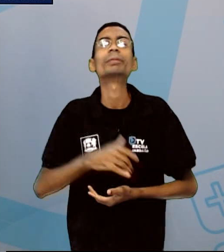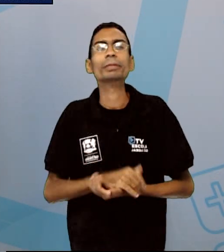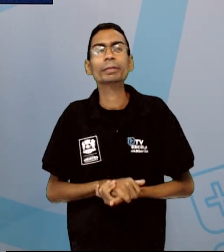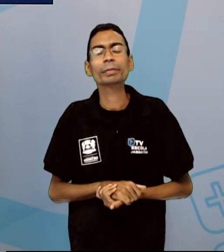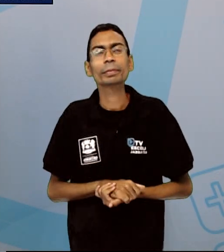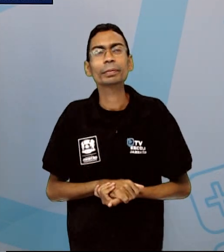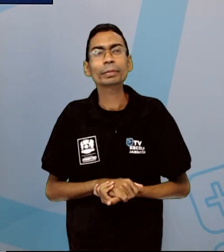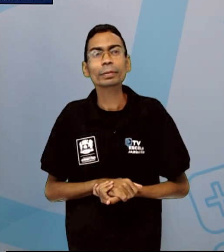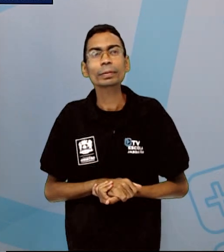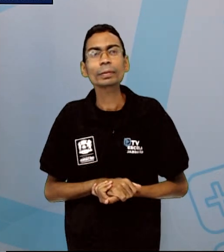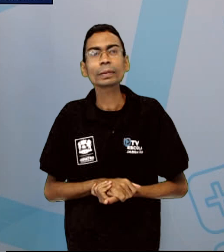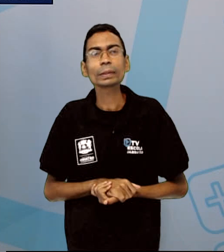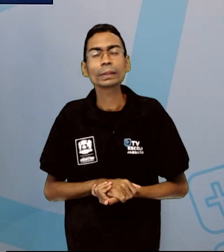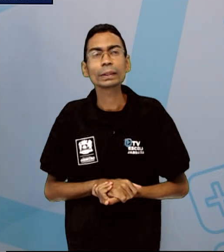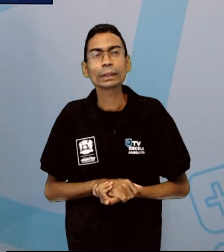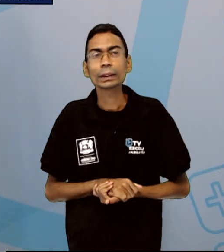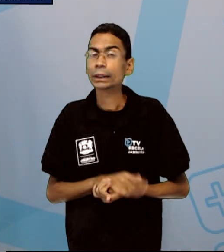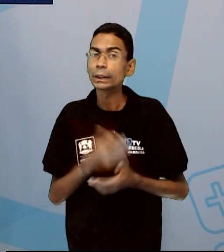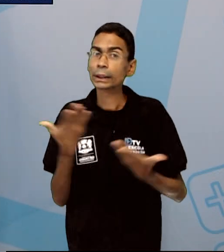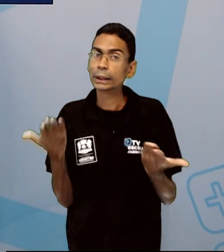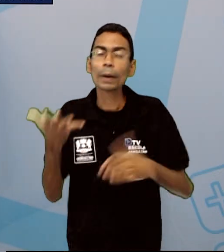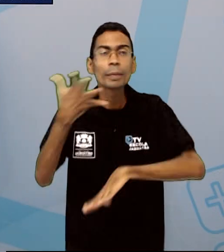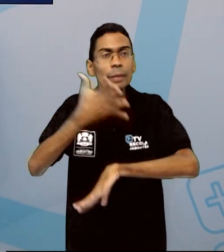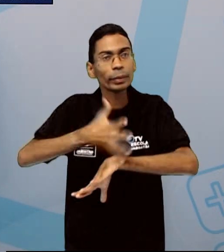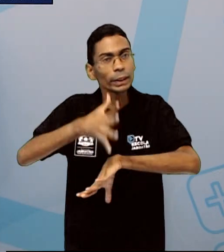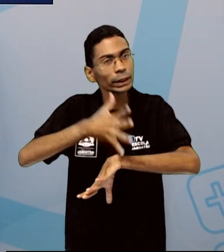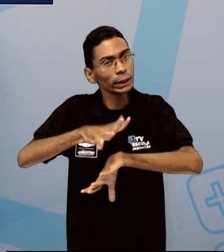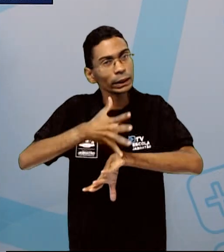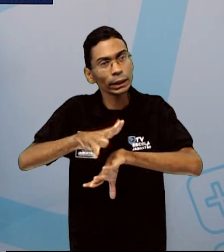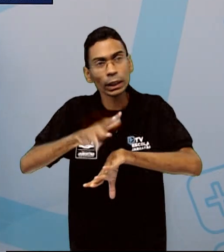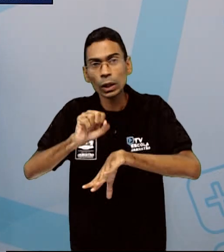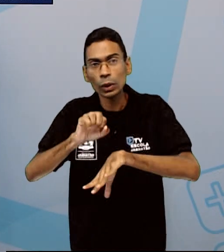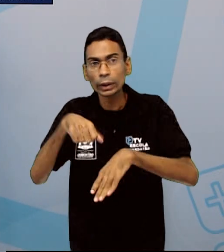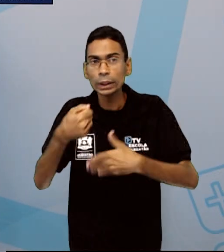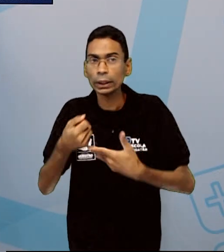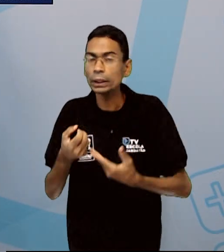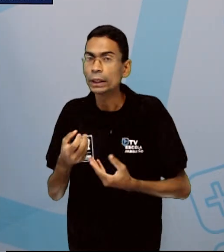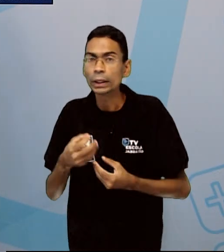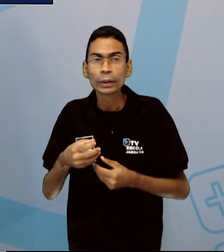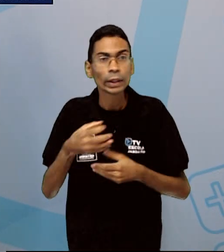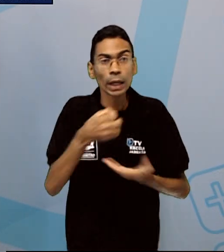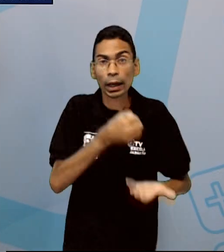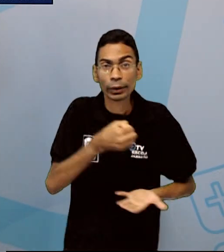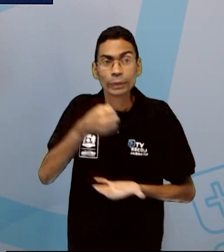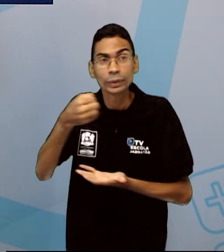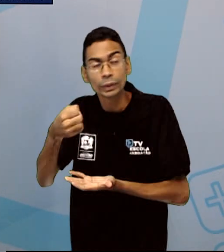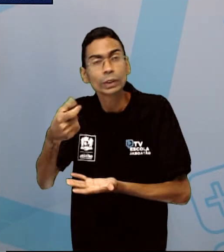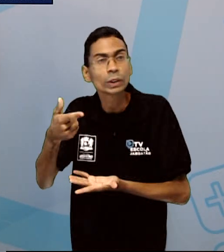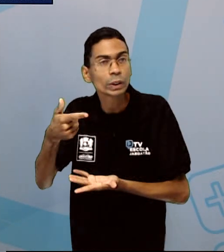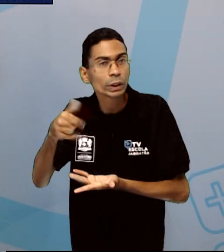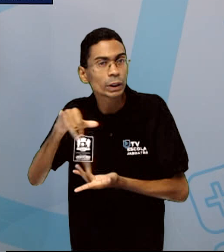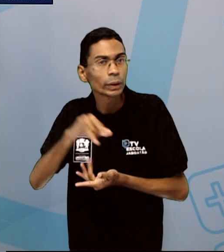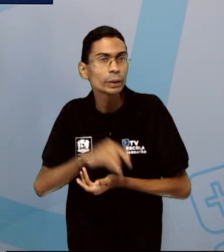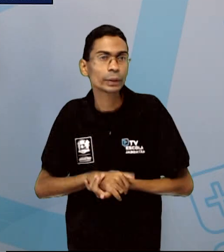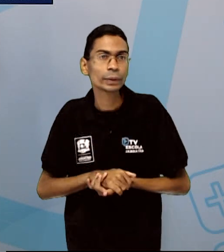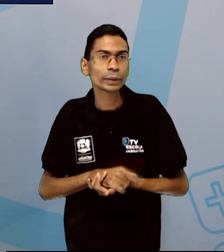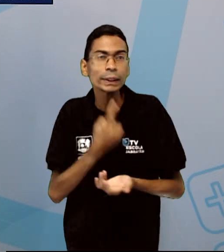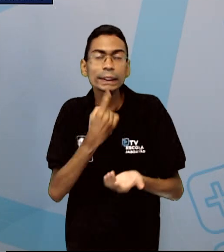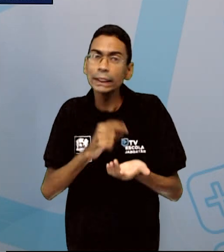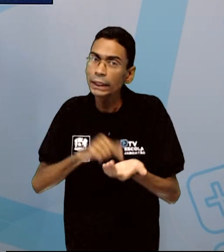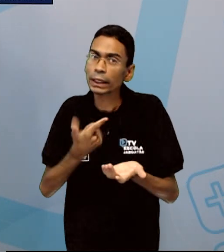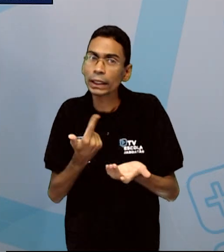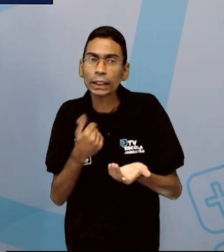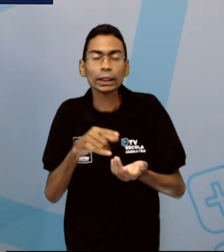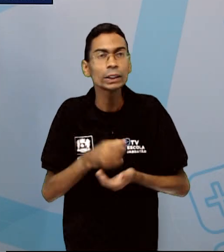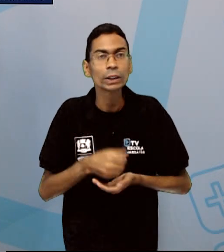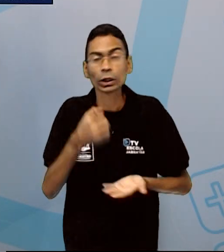Outra forma também, praticar a doação. A doação, seja ela de sangue, de órgãos, de bens